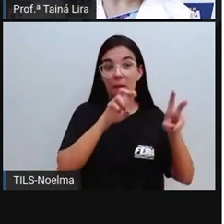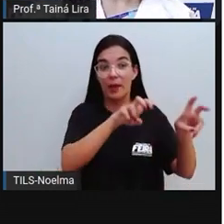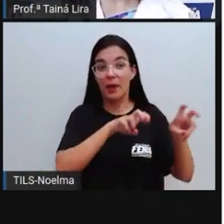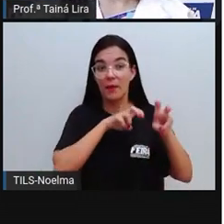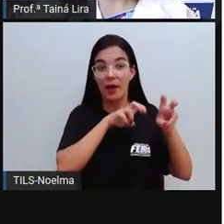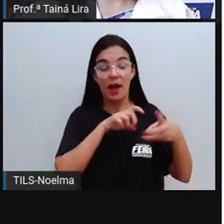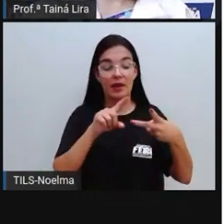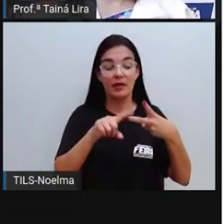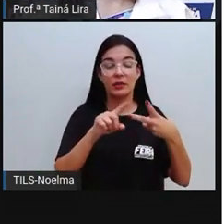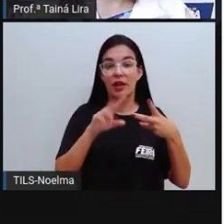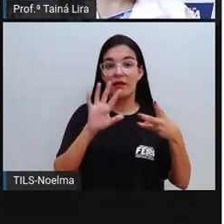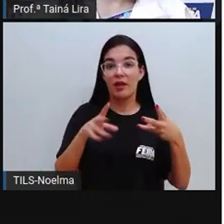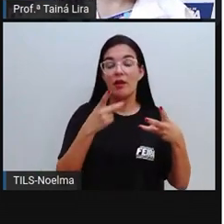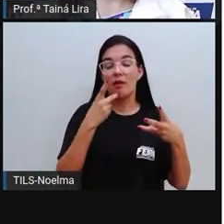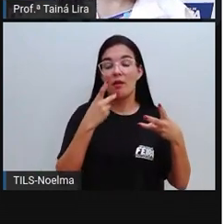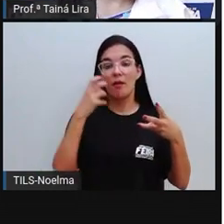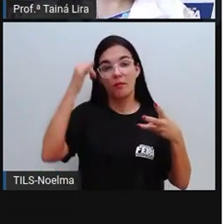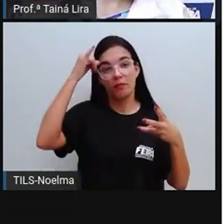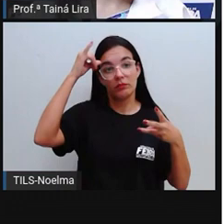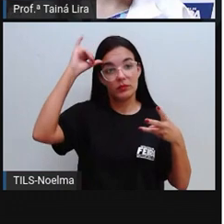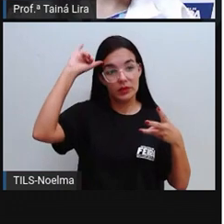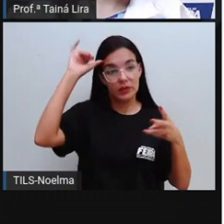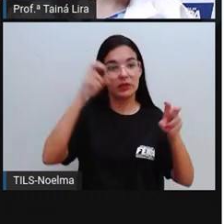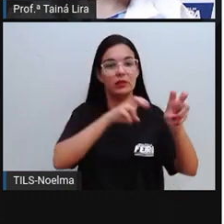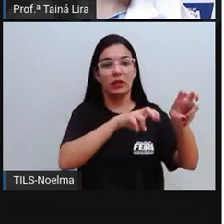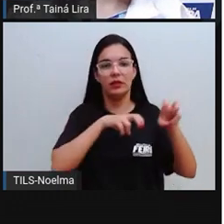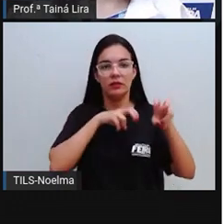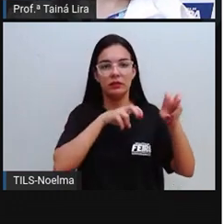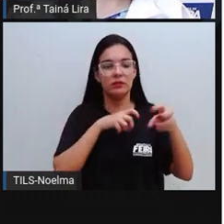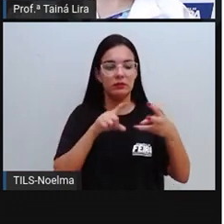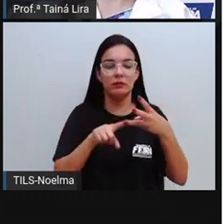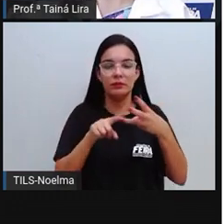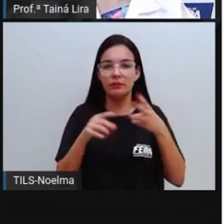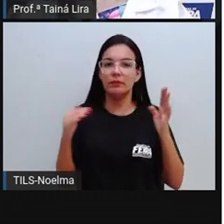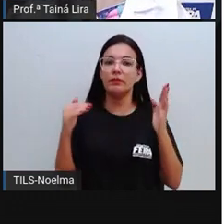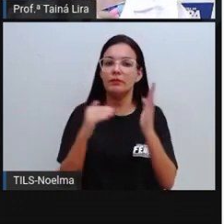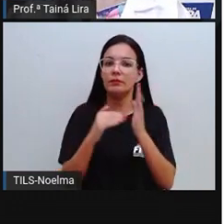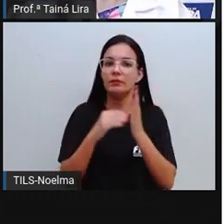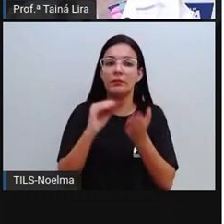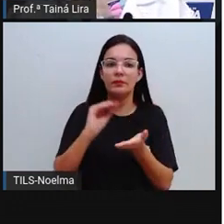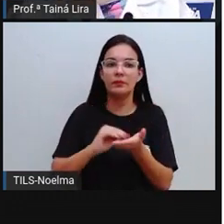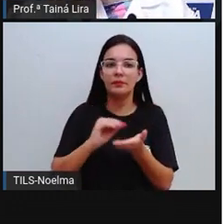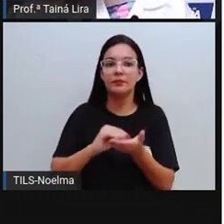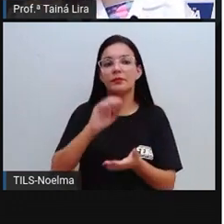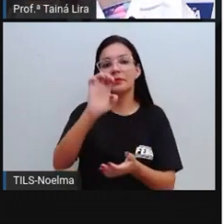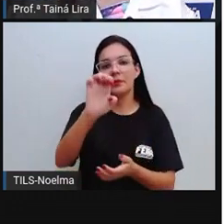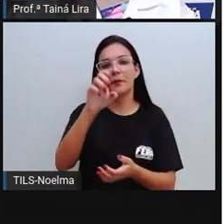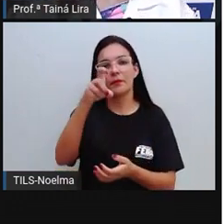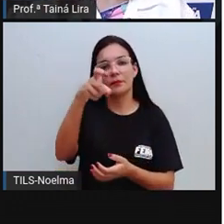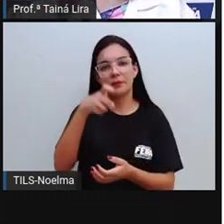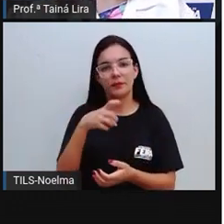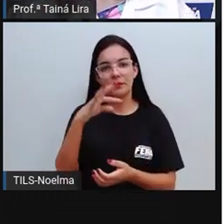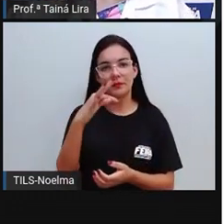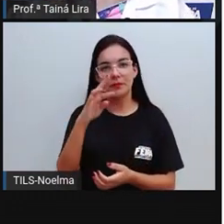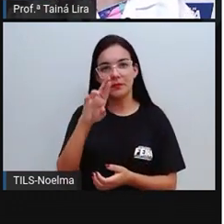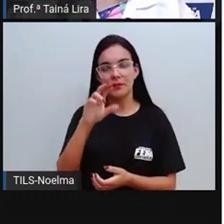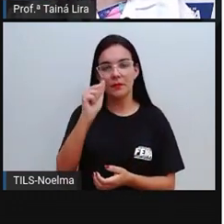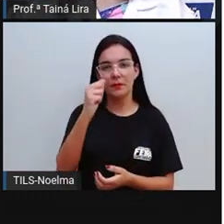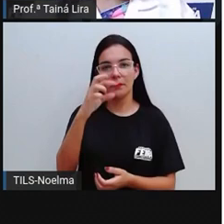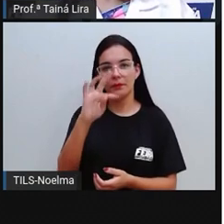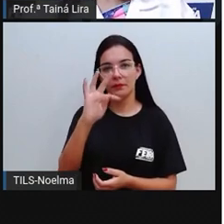hoje nós estamos aí, né, falando da última atividade que estava faltando, que é o extrativismo,